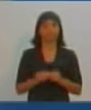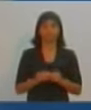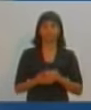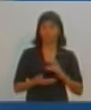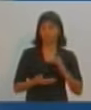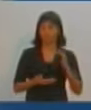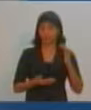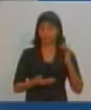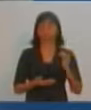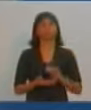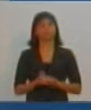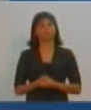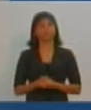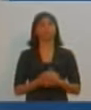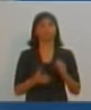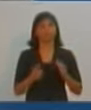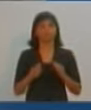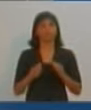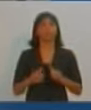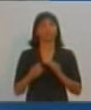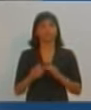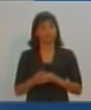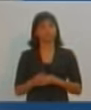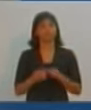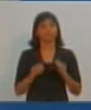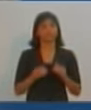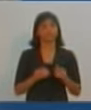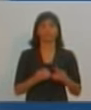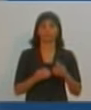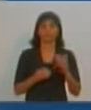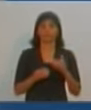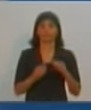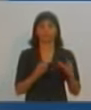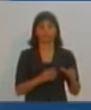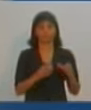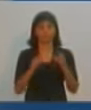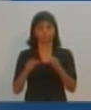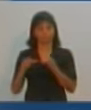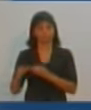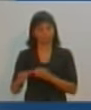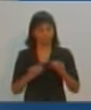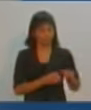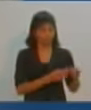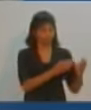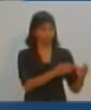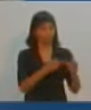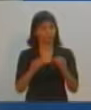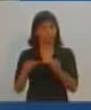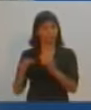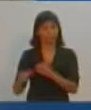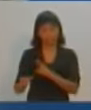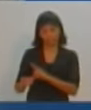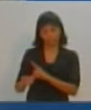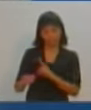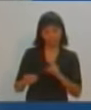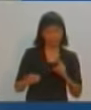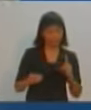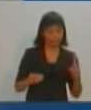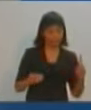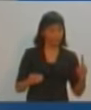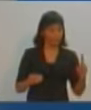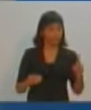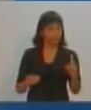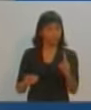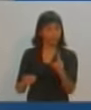distrito, digamos assim, habitacional de Prudente, que é a Zona Norte. E ali ainda temos os distritos. Então o metrô vai circular na linha que